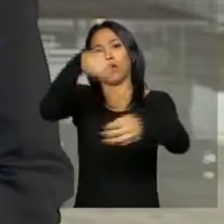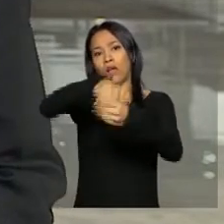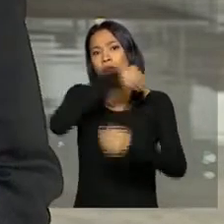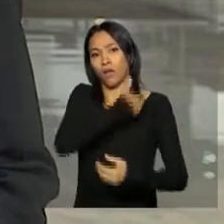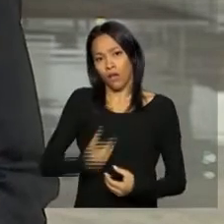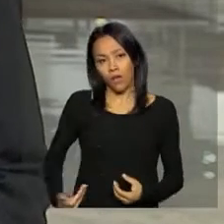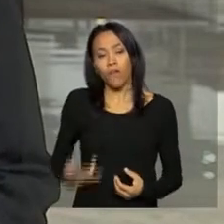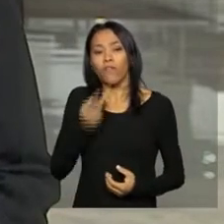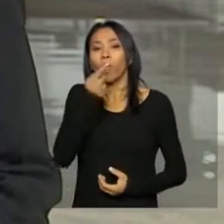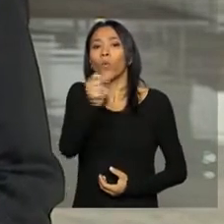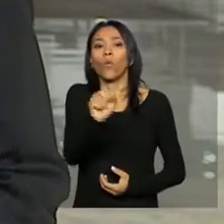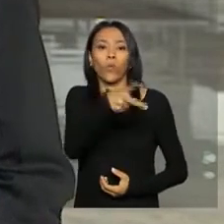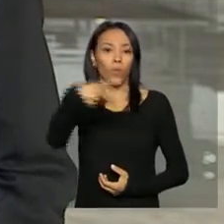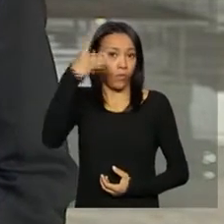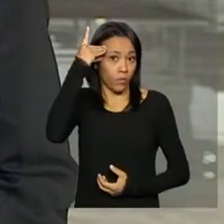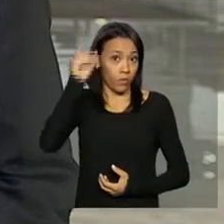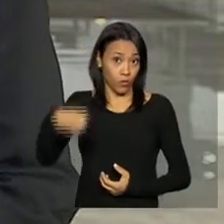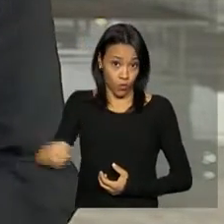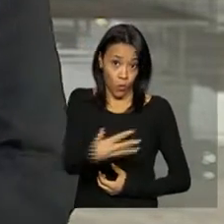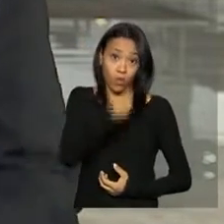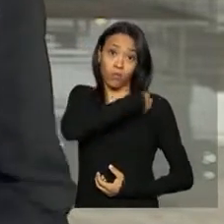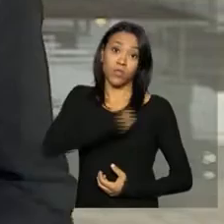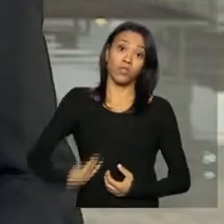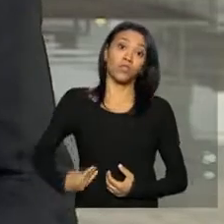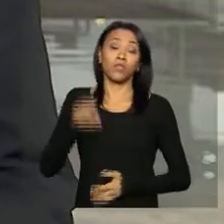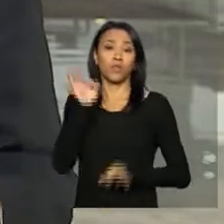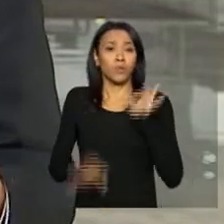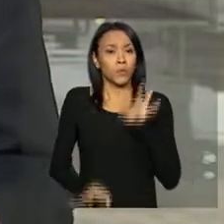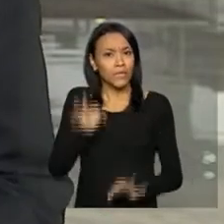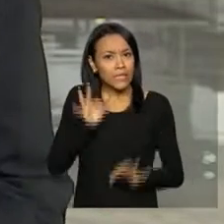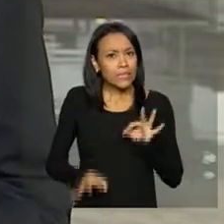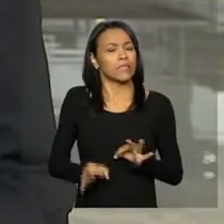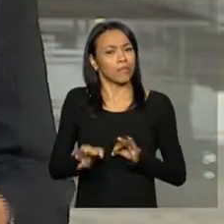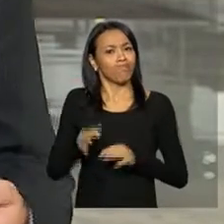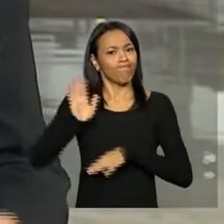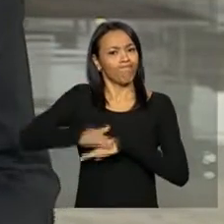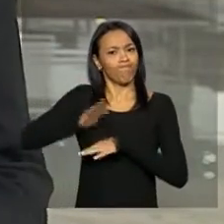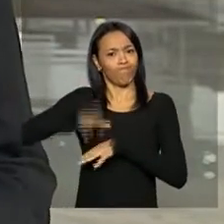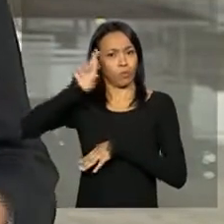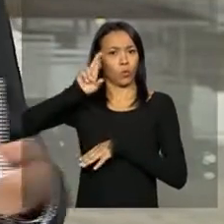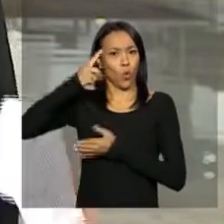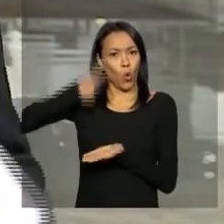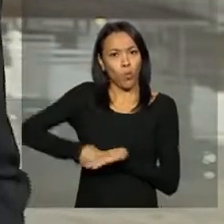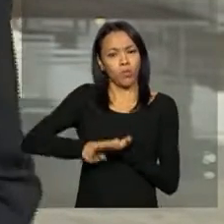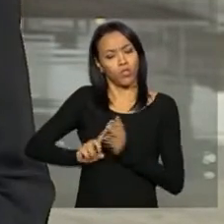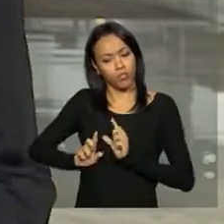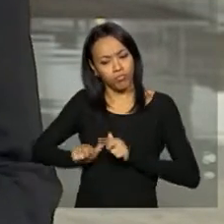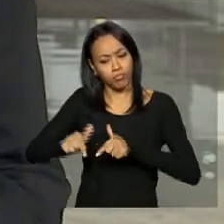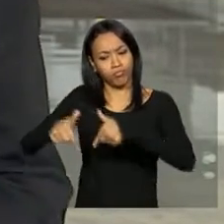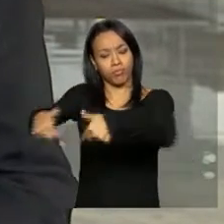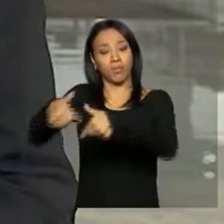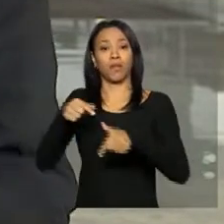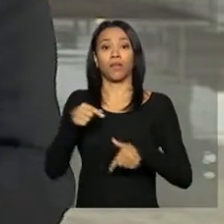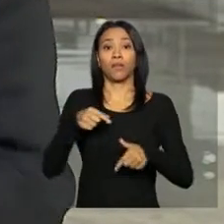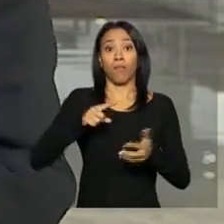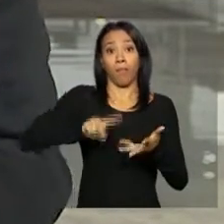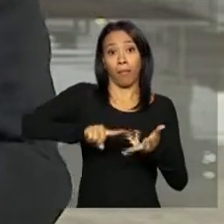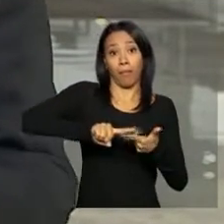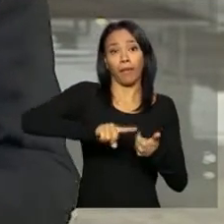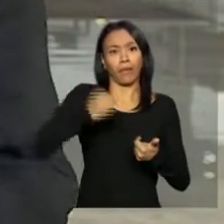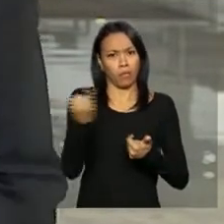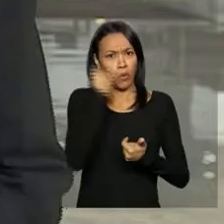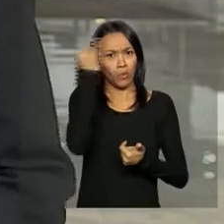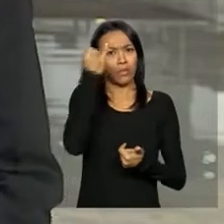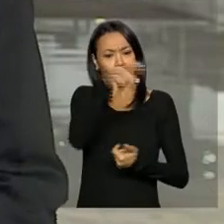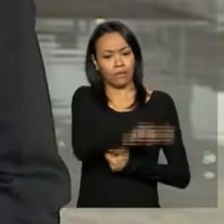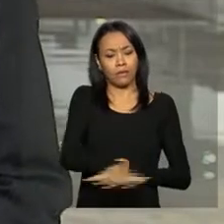Dilma destacou, por exemplo, que o novo ministro da Justiça vai ter o papel de dar continuidade às ações que são consideradas importantes em